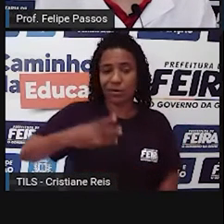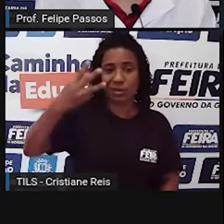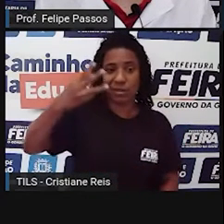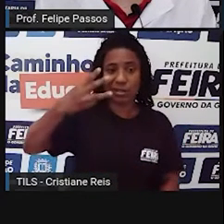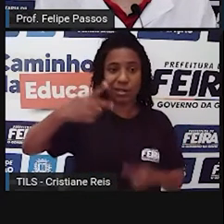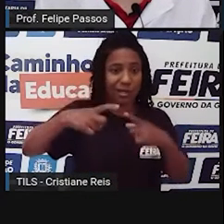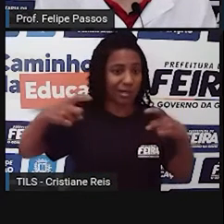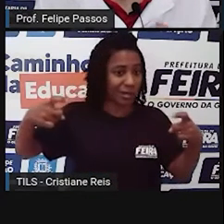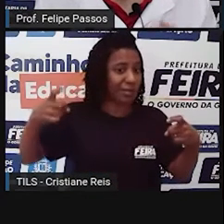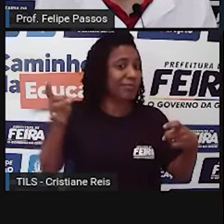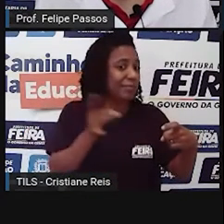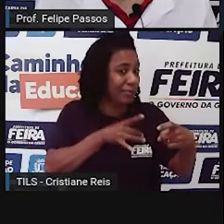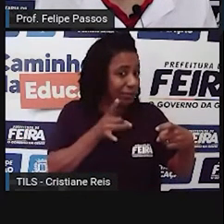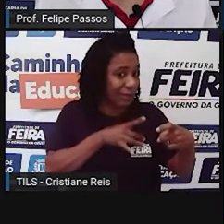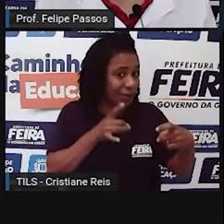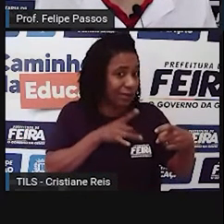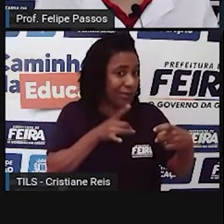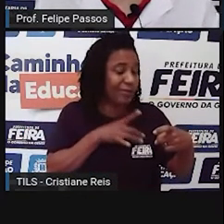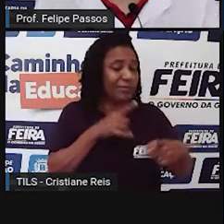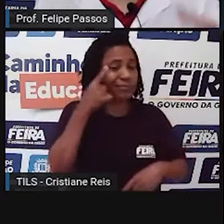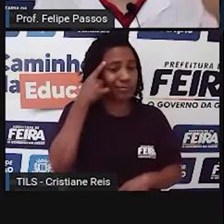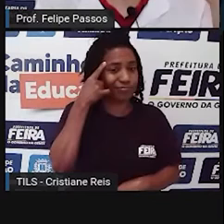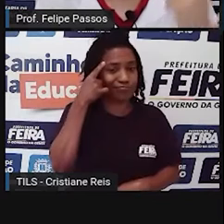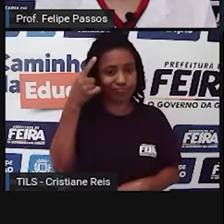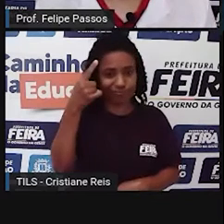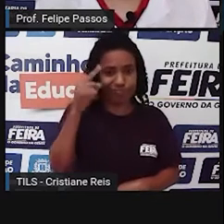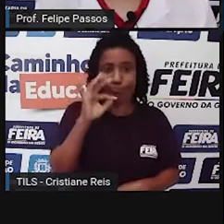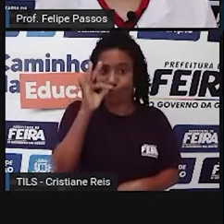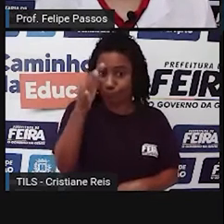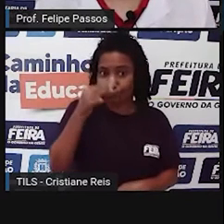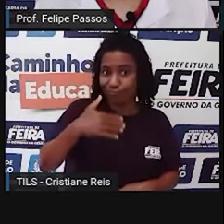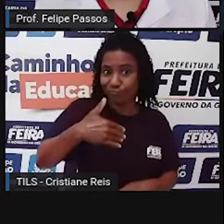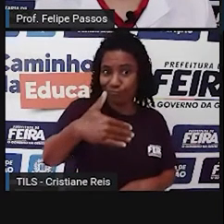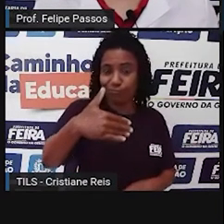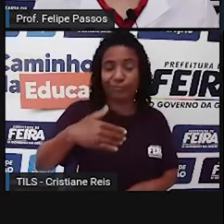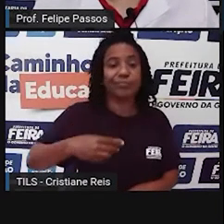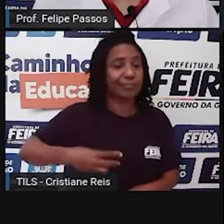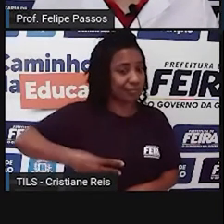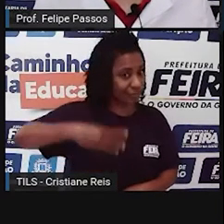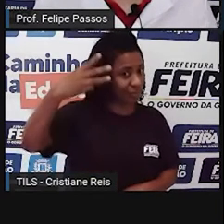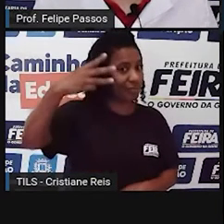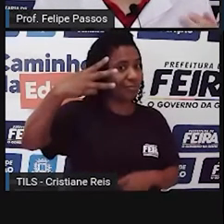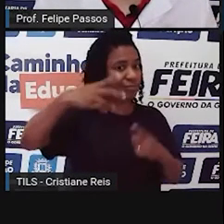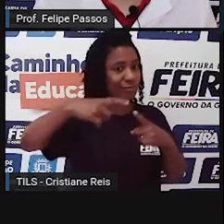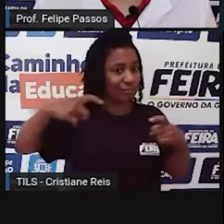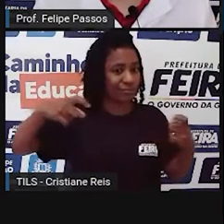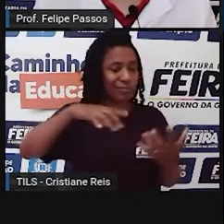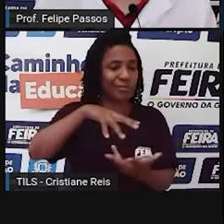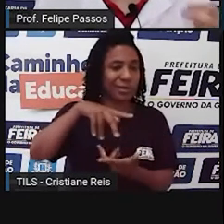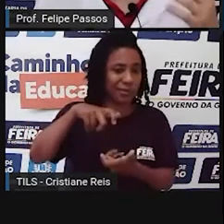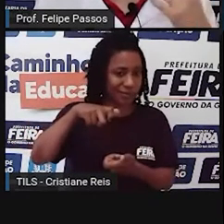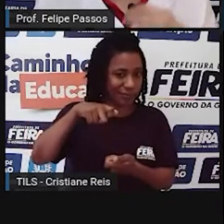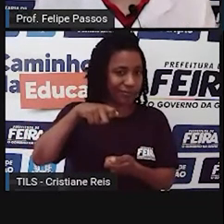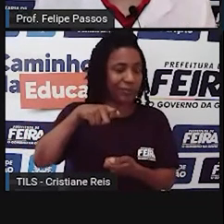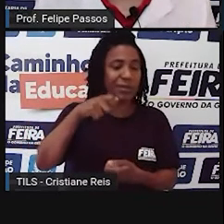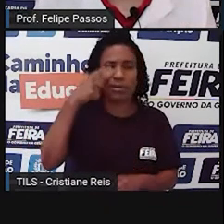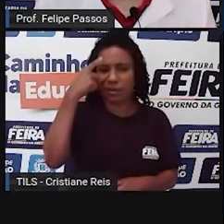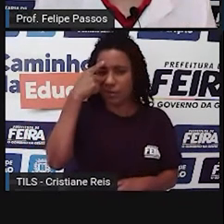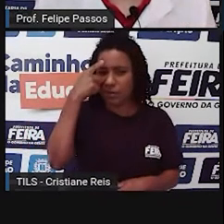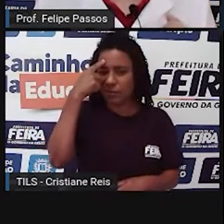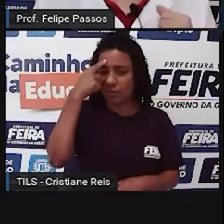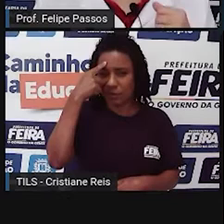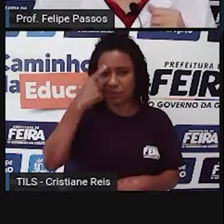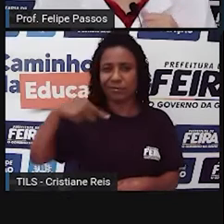uma terceira guerra mundial. Pensando nisso, pensando em todas essas atrocidades que o povo judeu sofreu, que os países